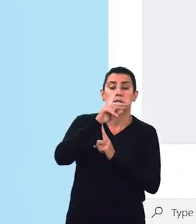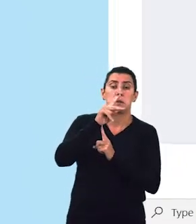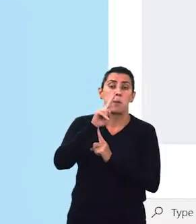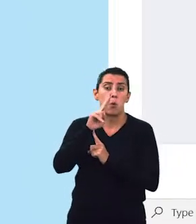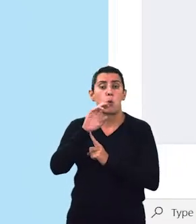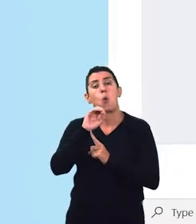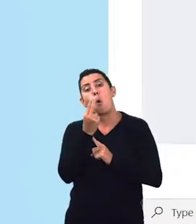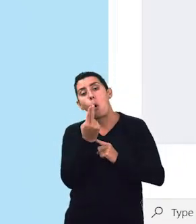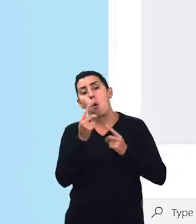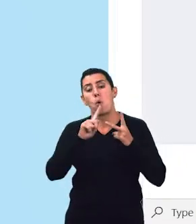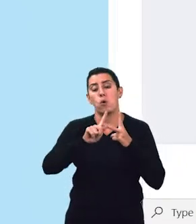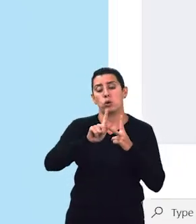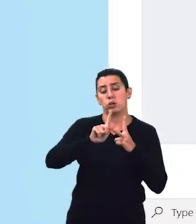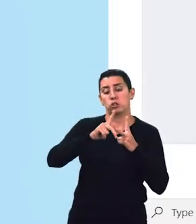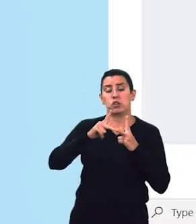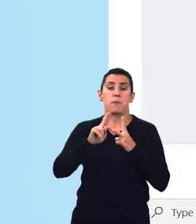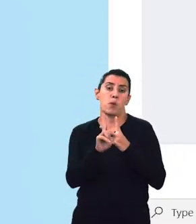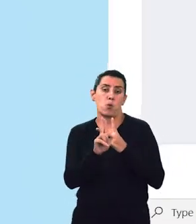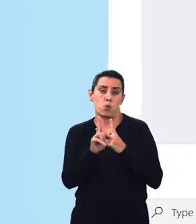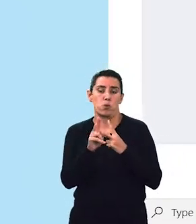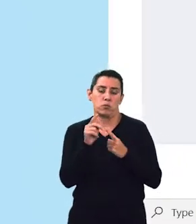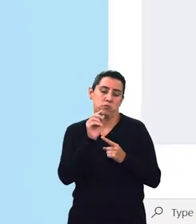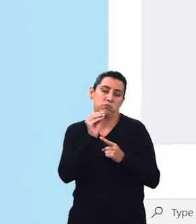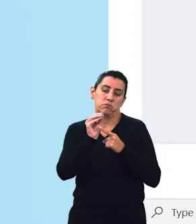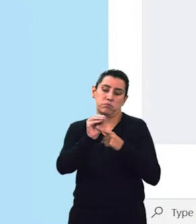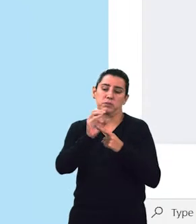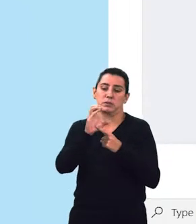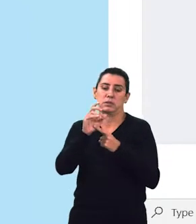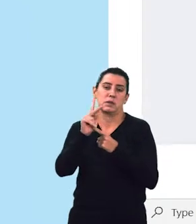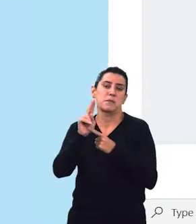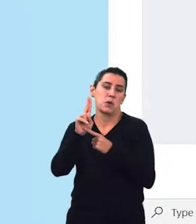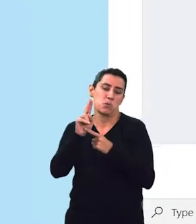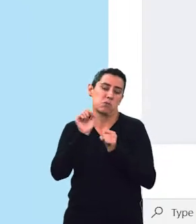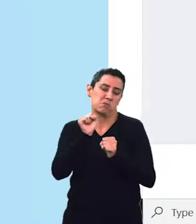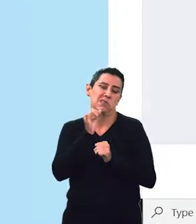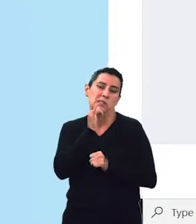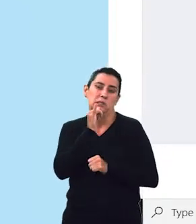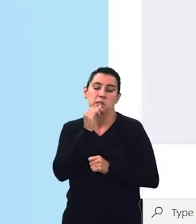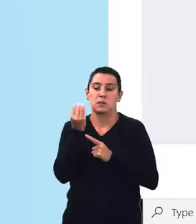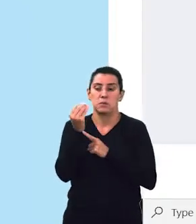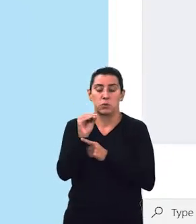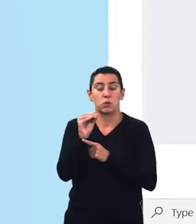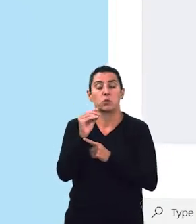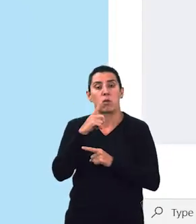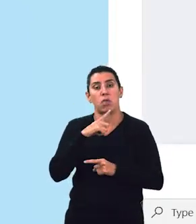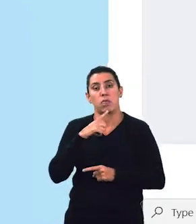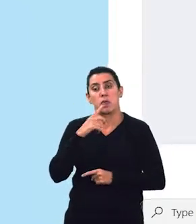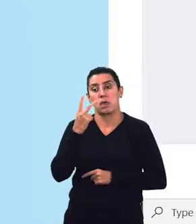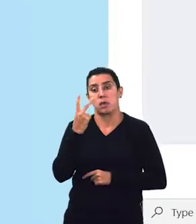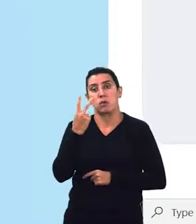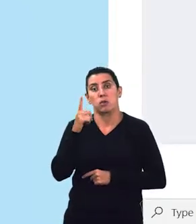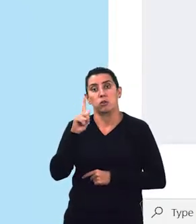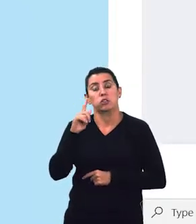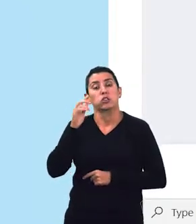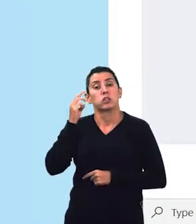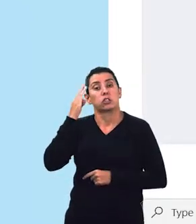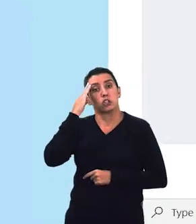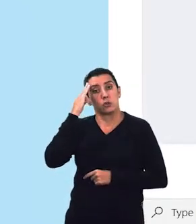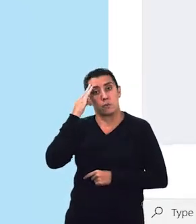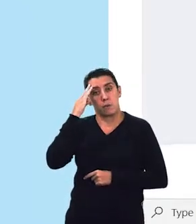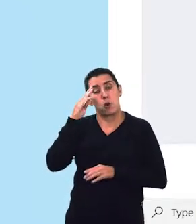caso, eu deixarei CPU, ok? Duas CPU com 8 GB de memória e onde os dados ficarão